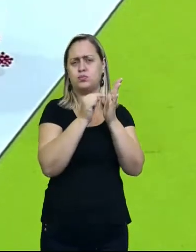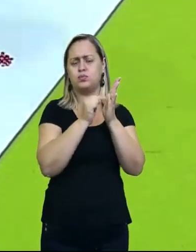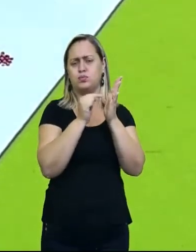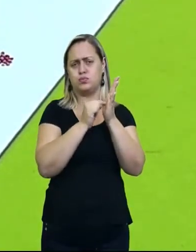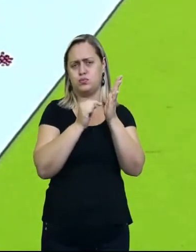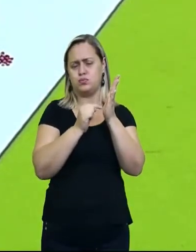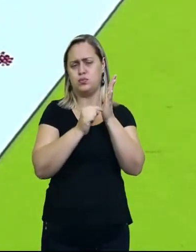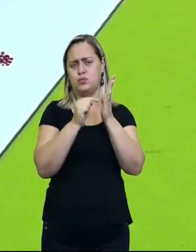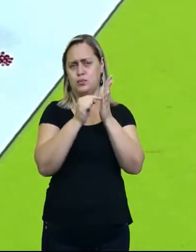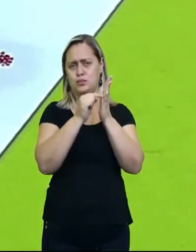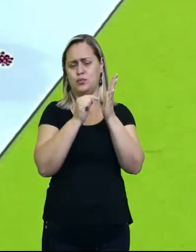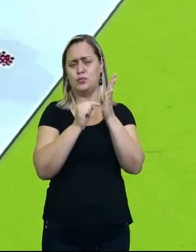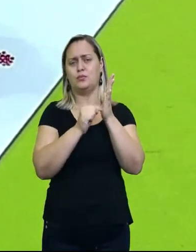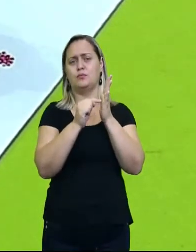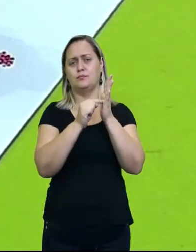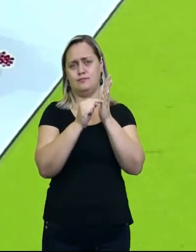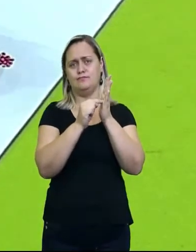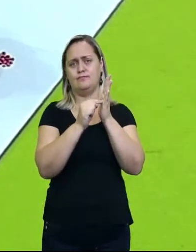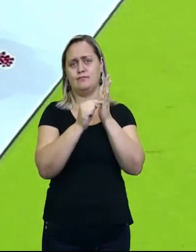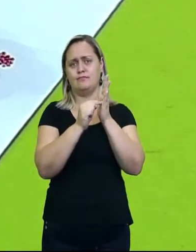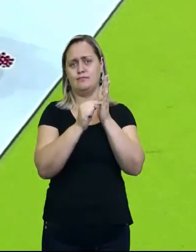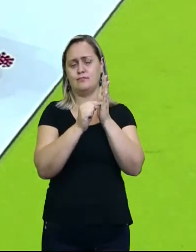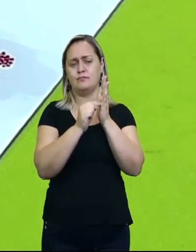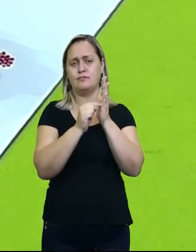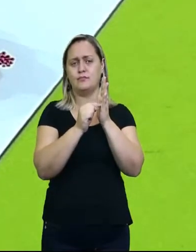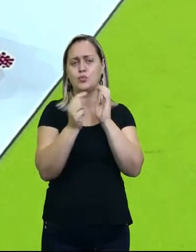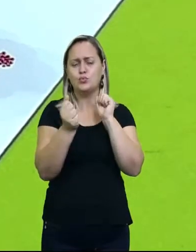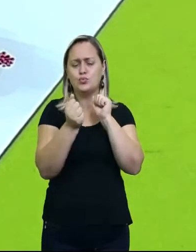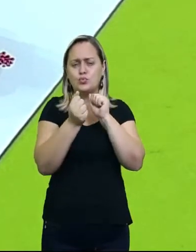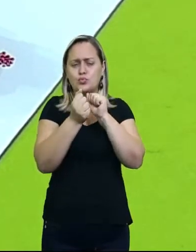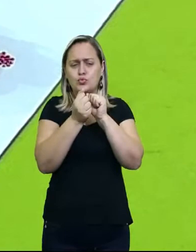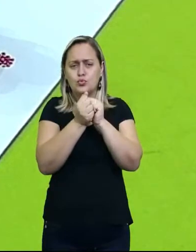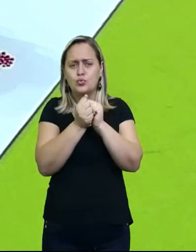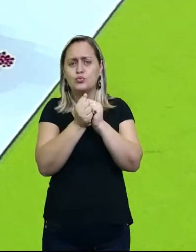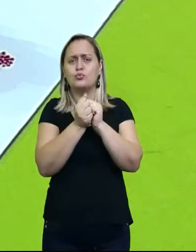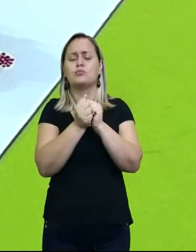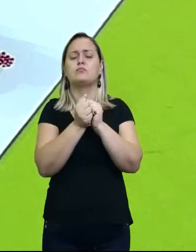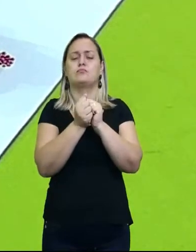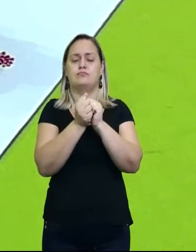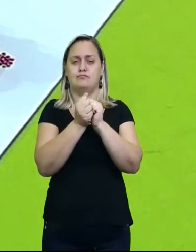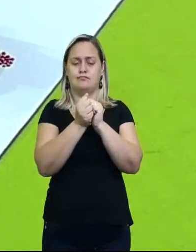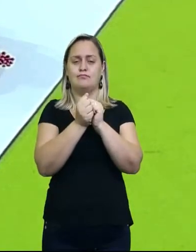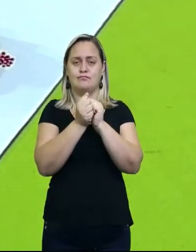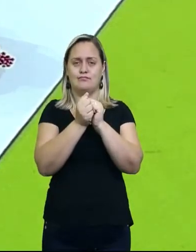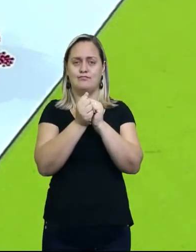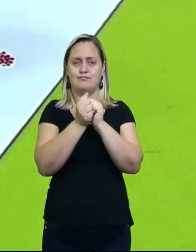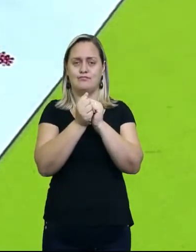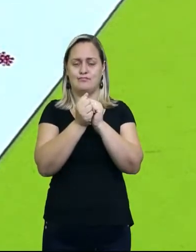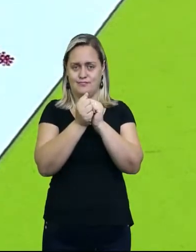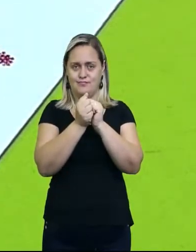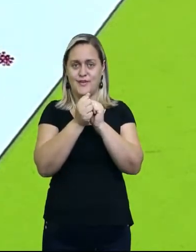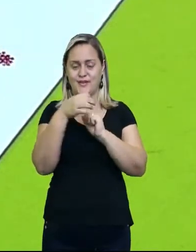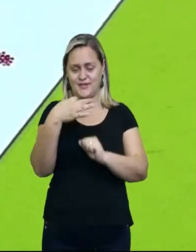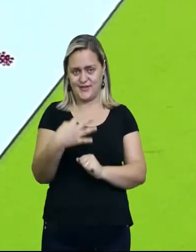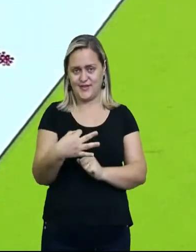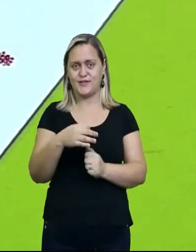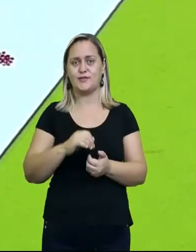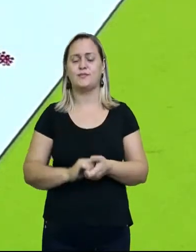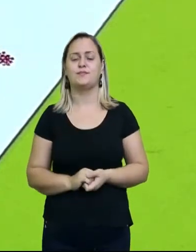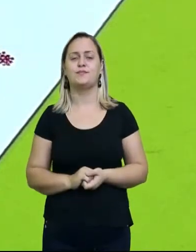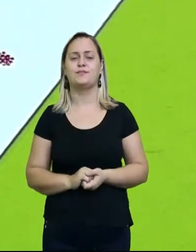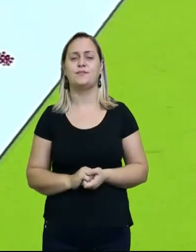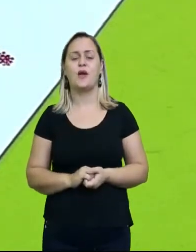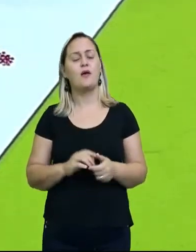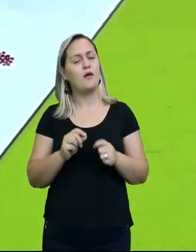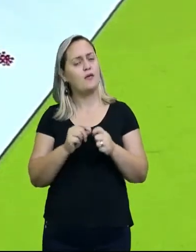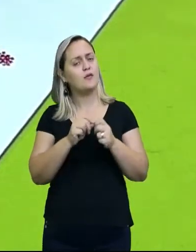está pronto, você vai montar os seus pontinhos. Irá colorir